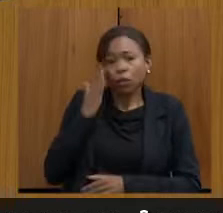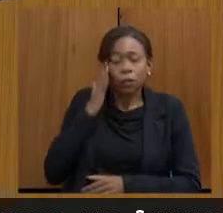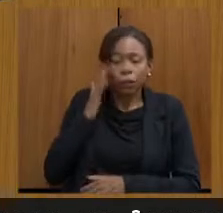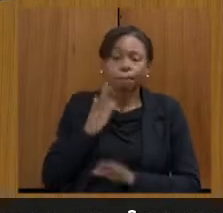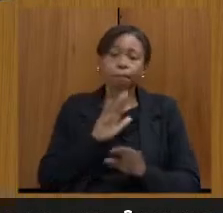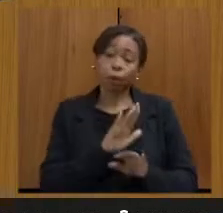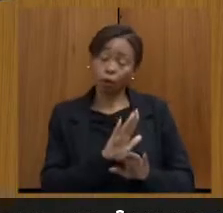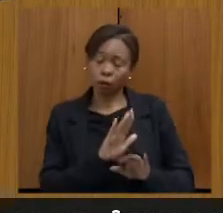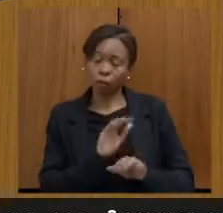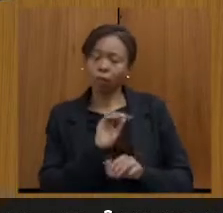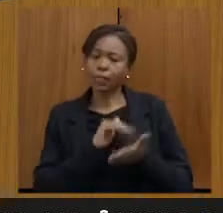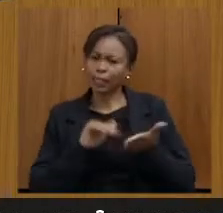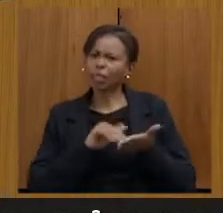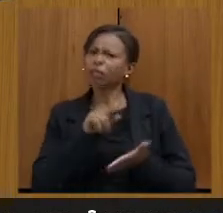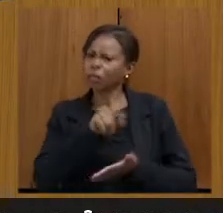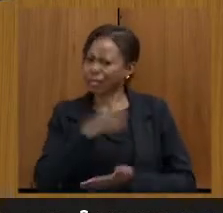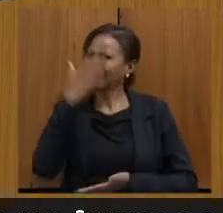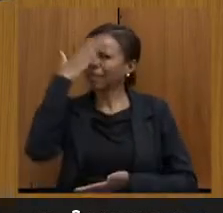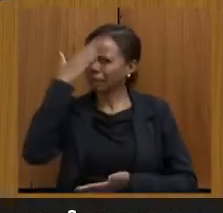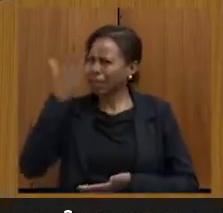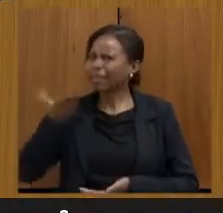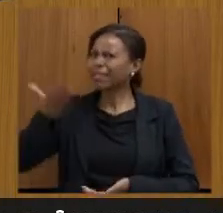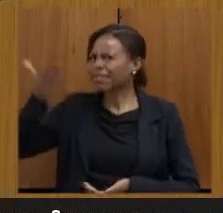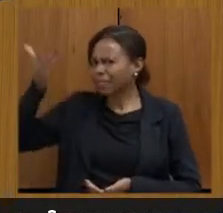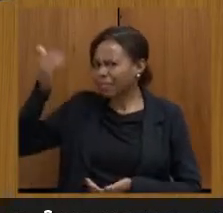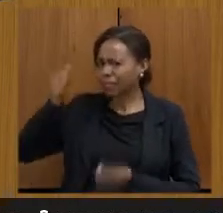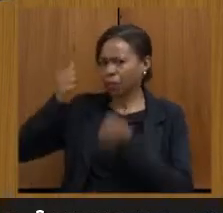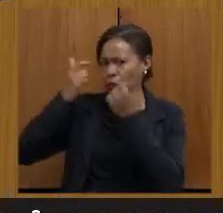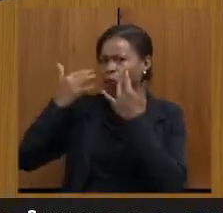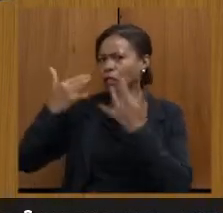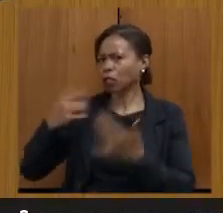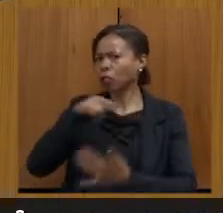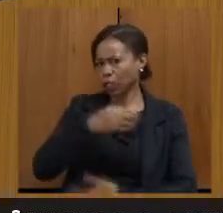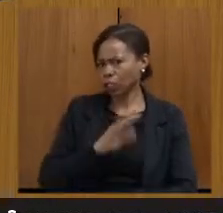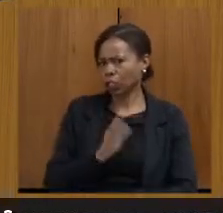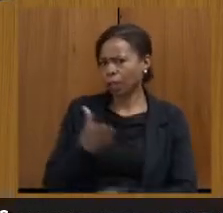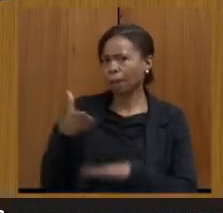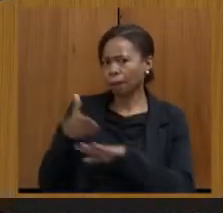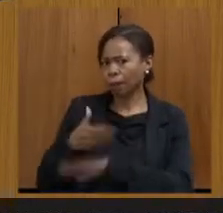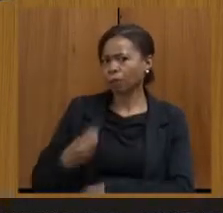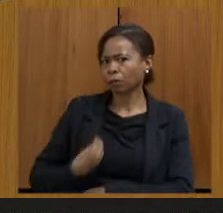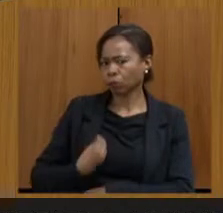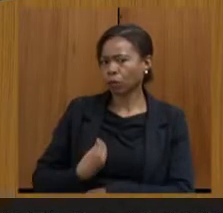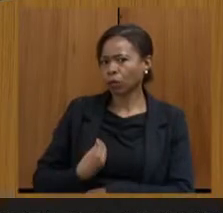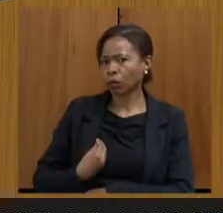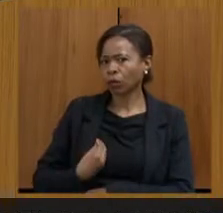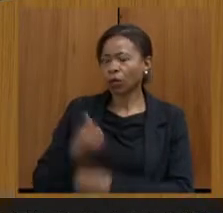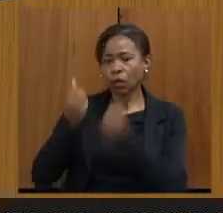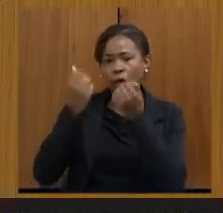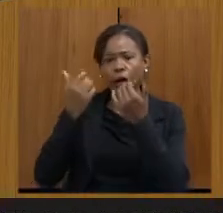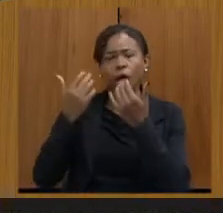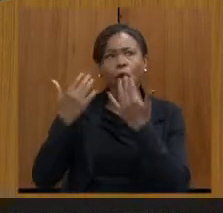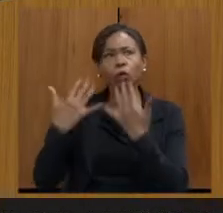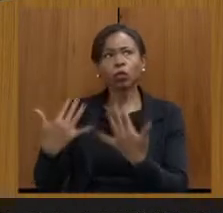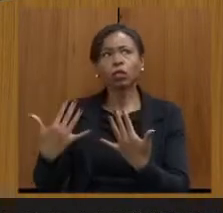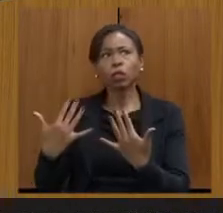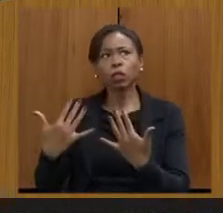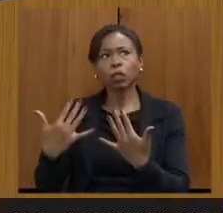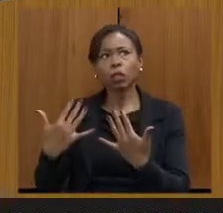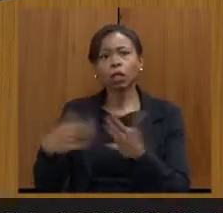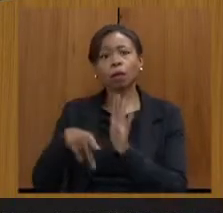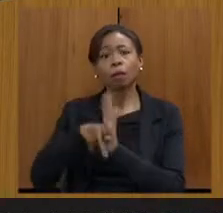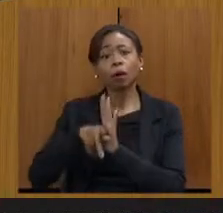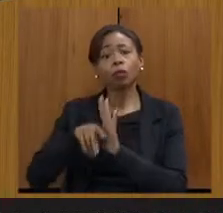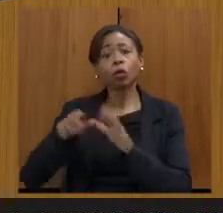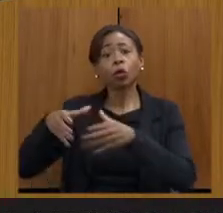secretário. Mas o sabia disso desde a audiência que o senhor participou, no mínimo, da audiência promovida pela comissão